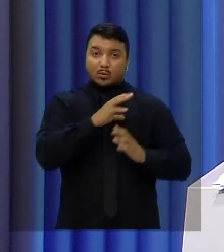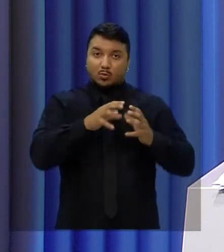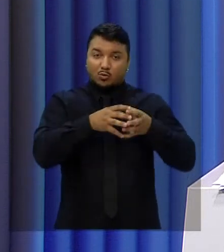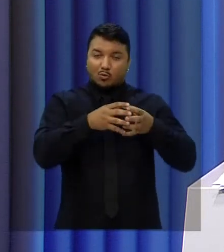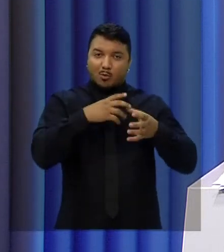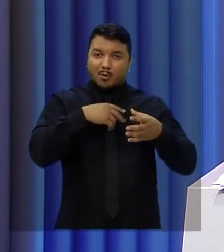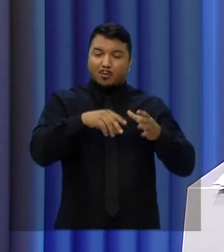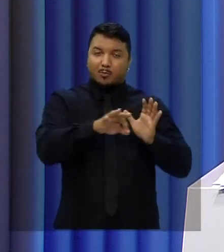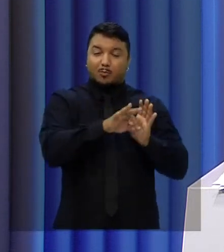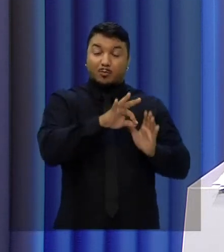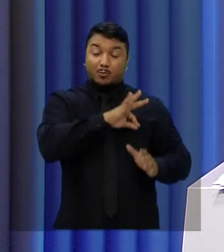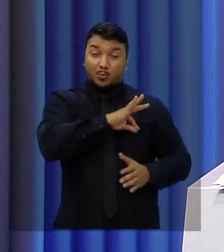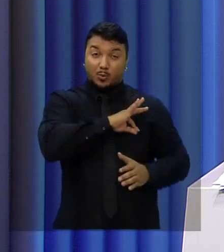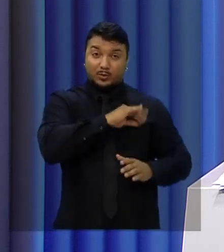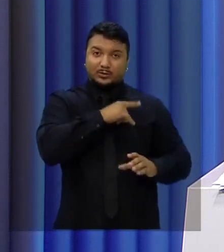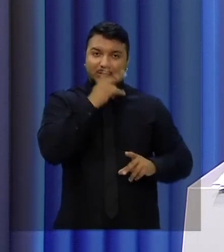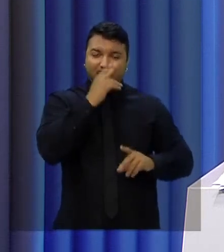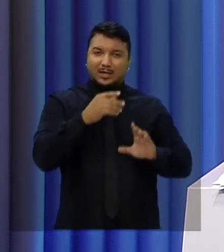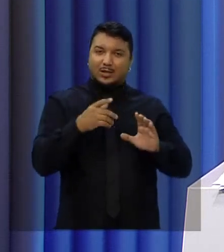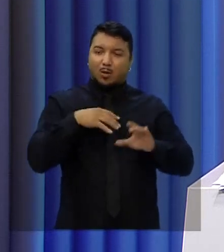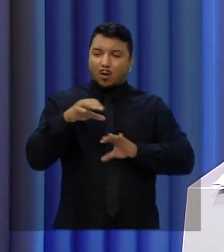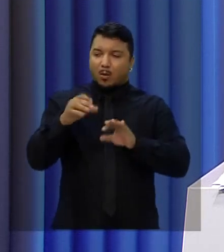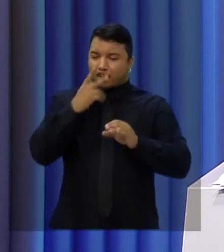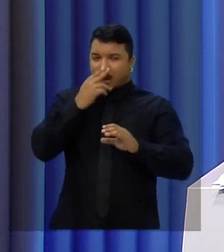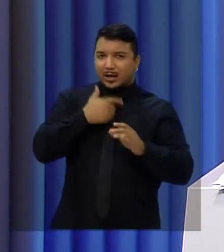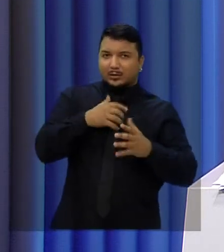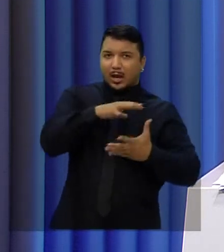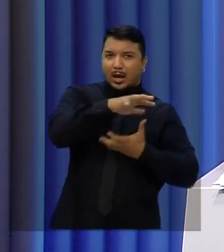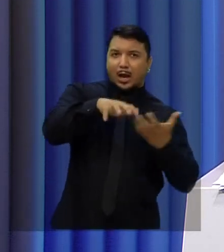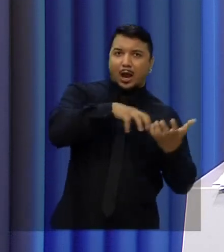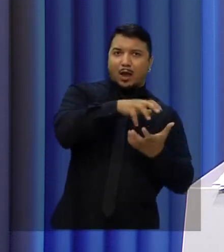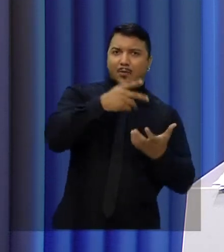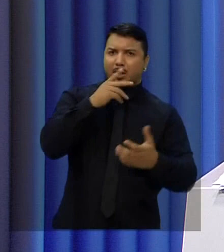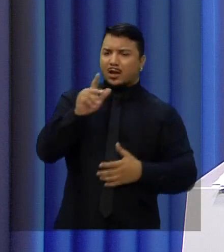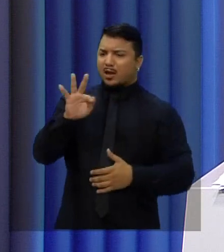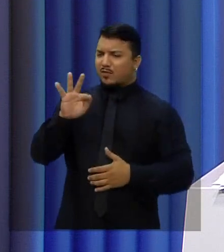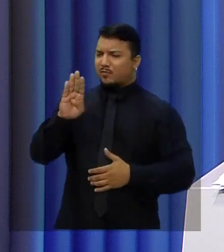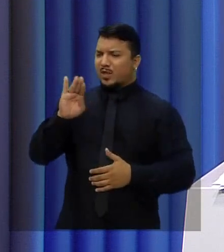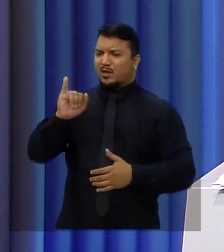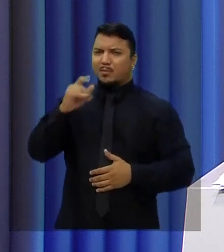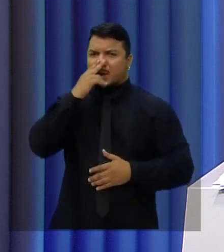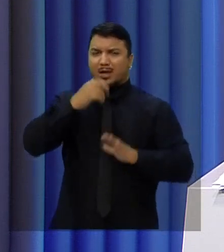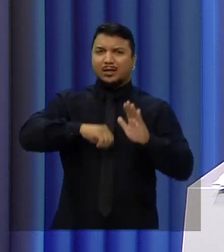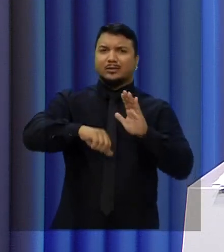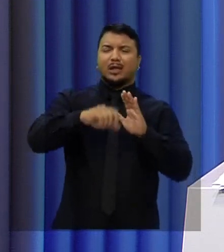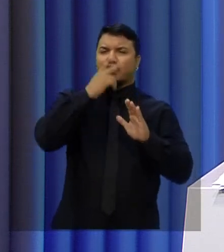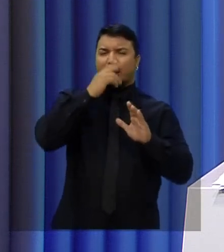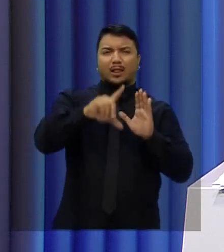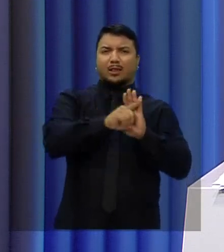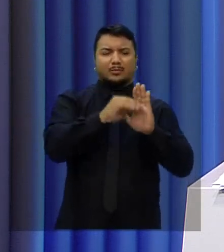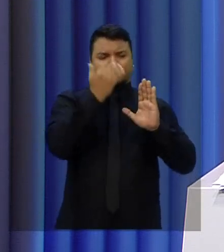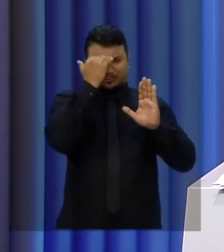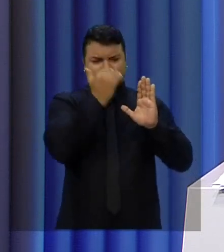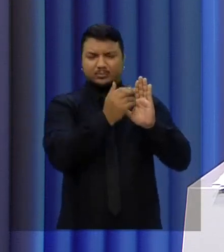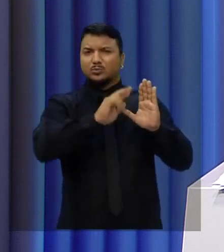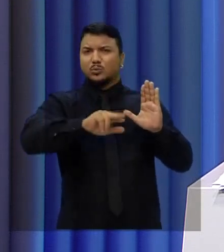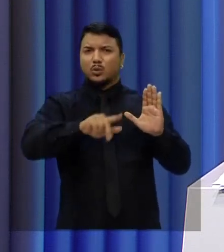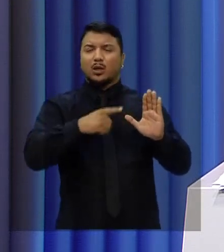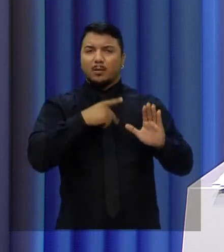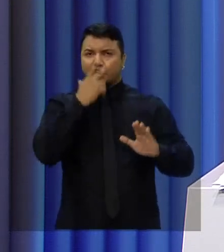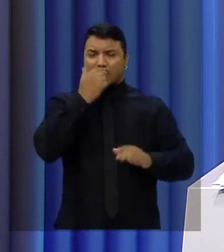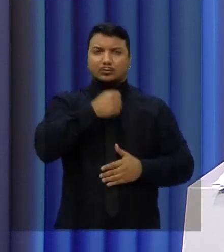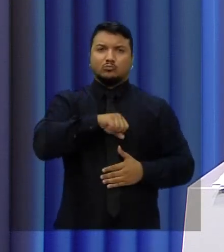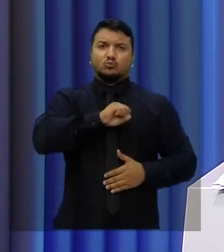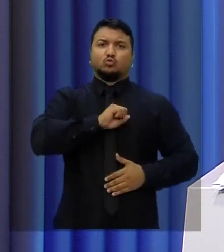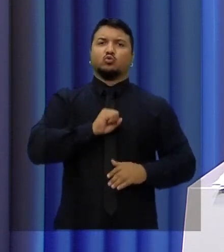polícia, começou propondo aqui trazer o FBI, o que é ilegal. Agora a mídia nacional trouxe que o tal do super-homem dele,